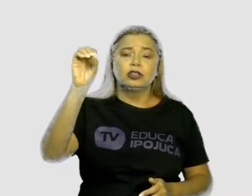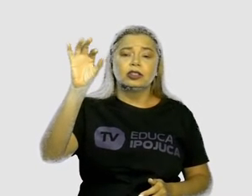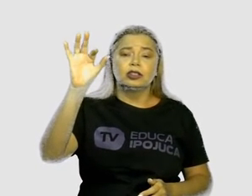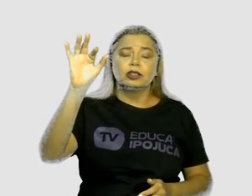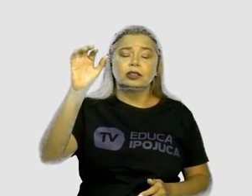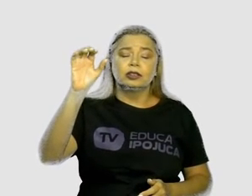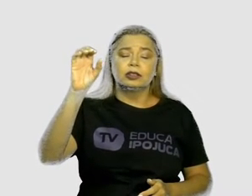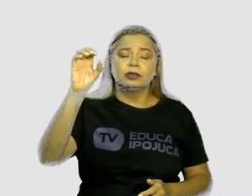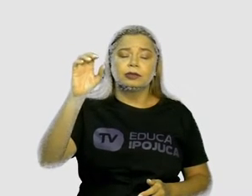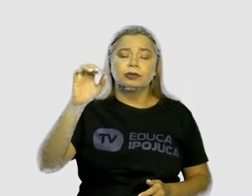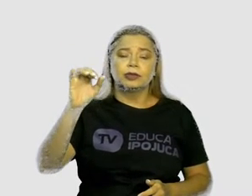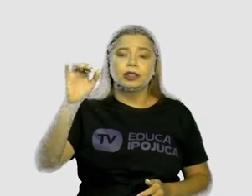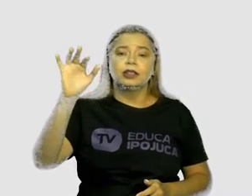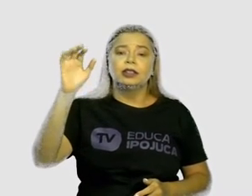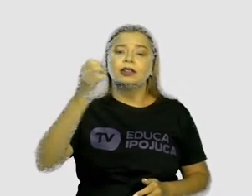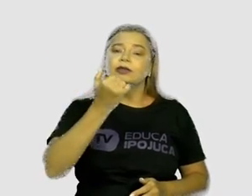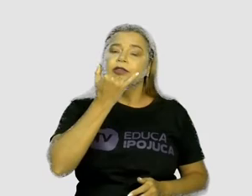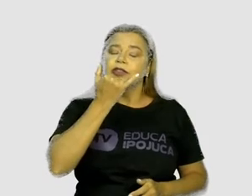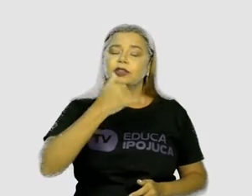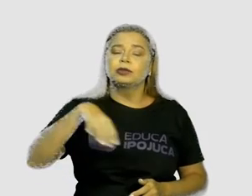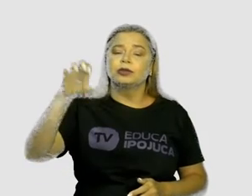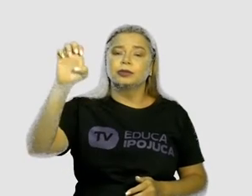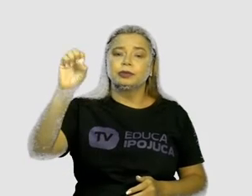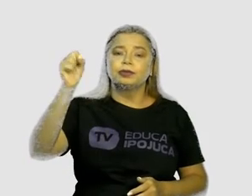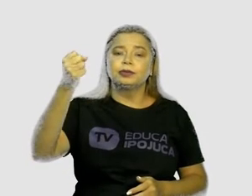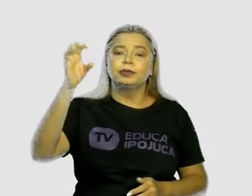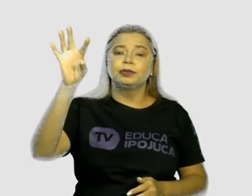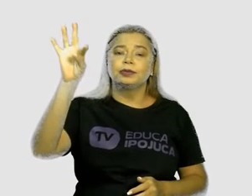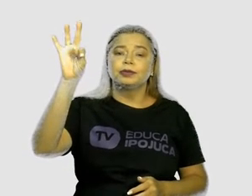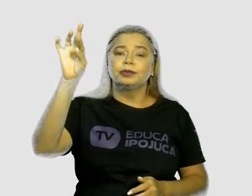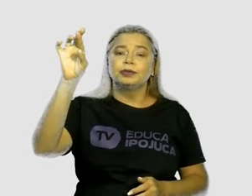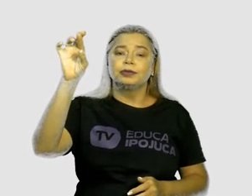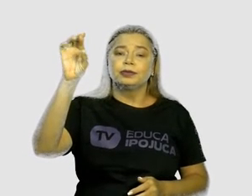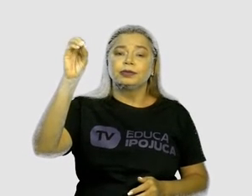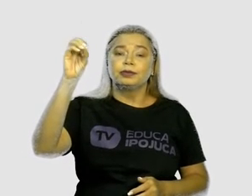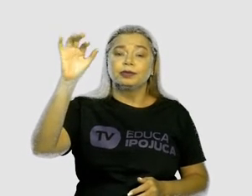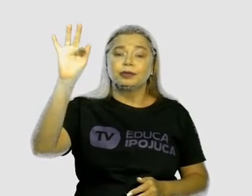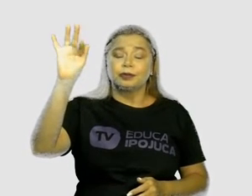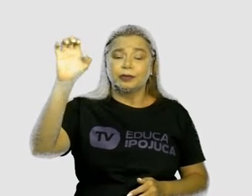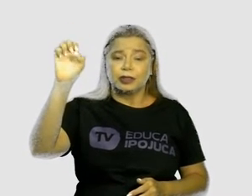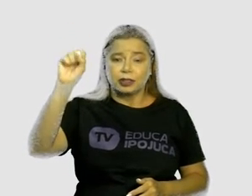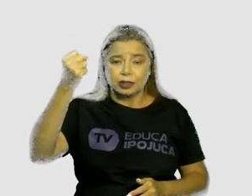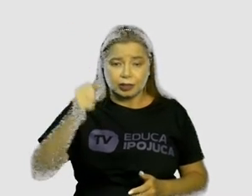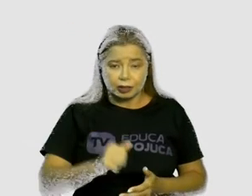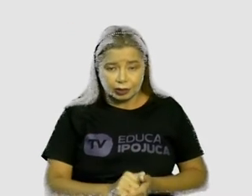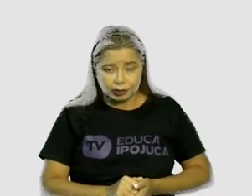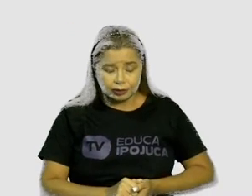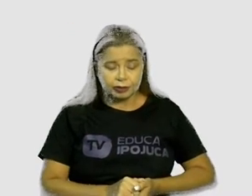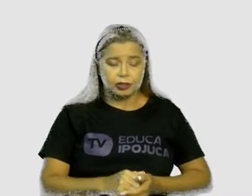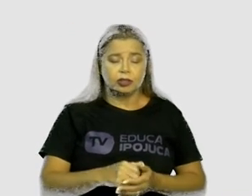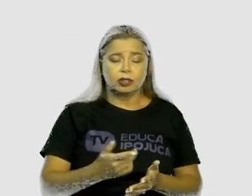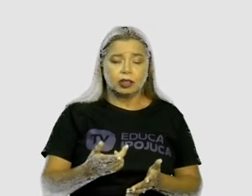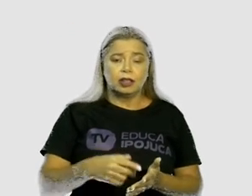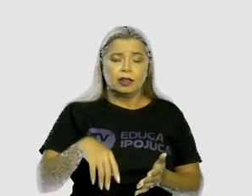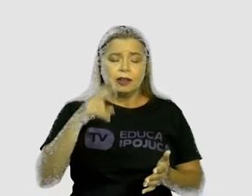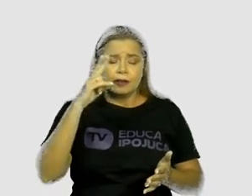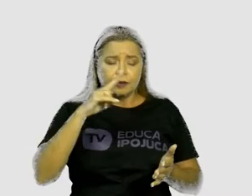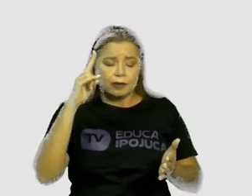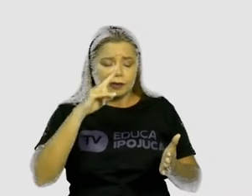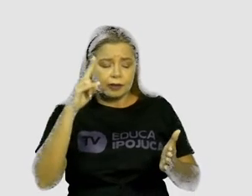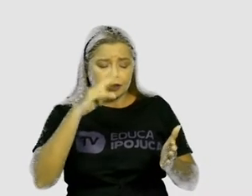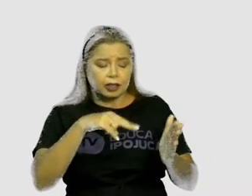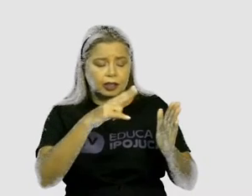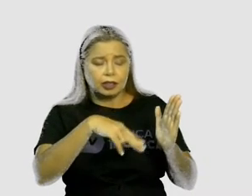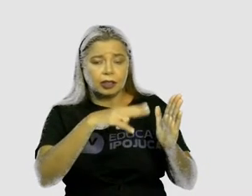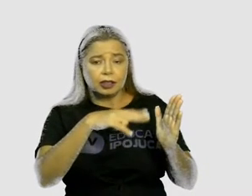casa o formigueiro, botando o boi pra correr da sombra do juazeiro. Mostrar nessa lição, quanto pode a união,